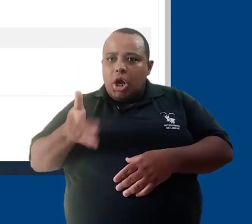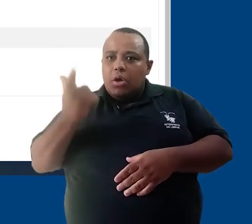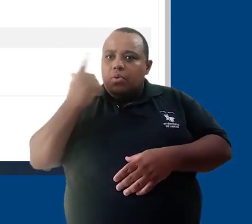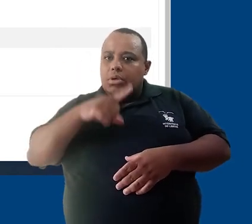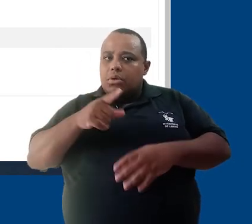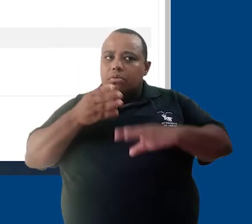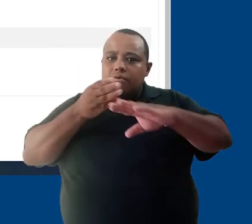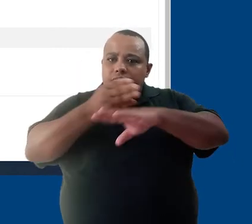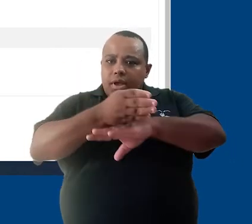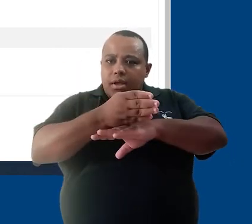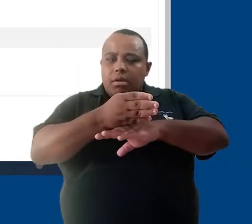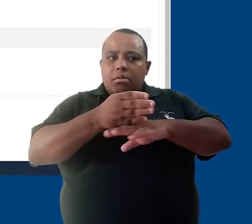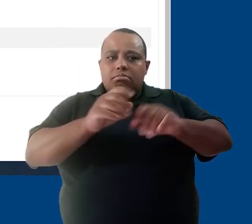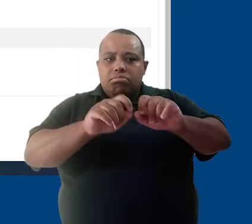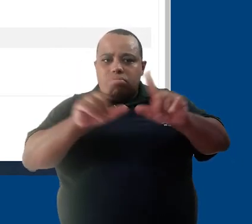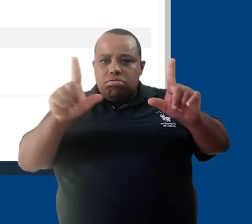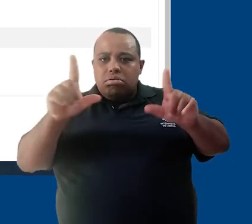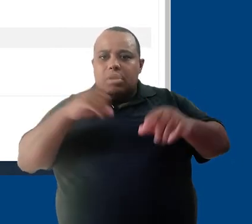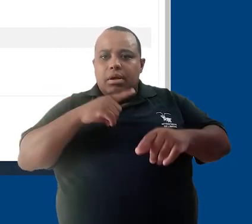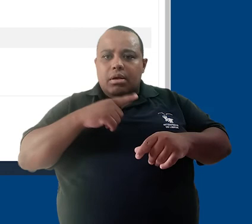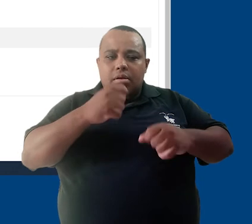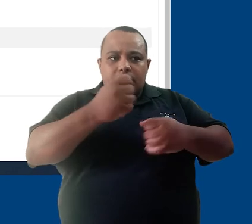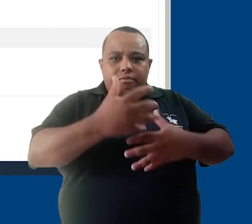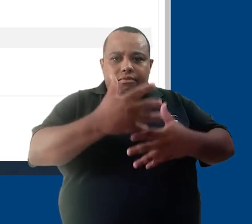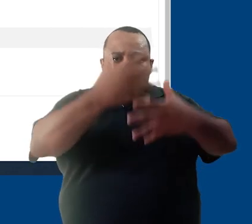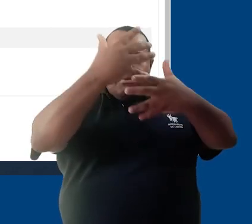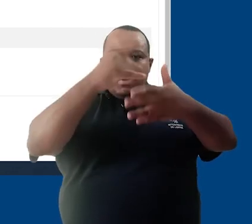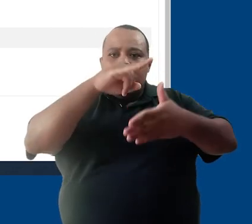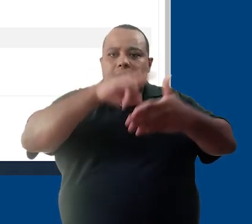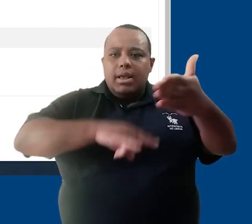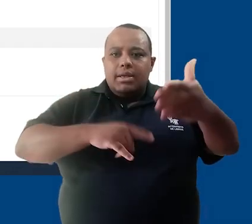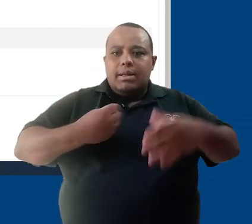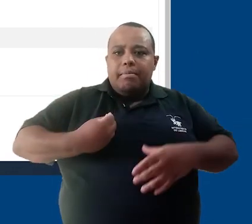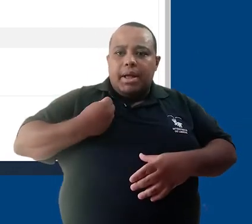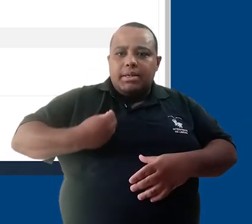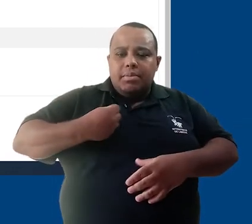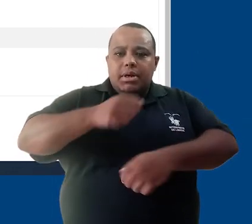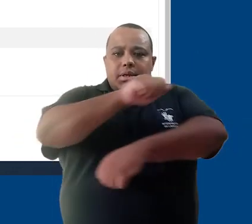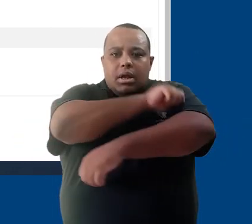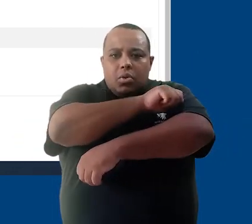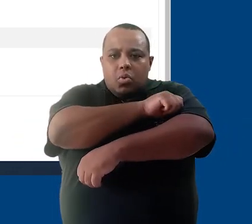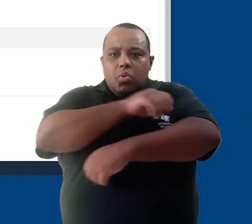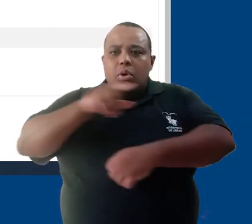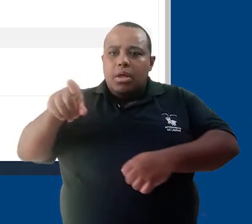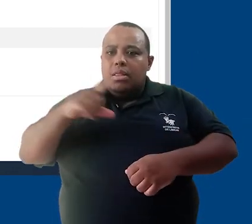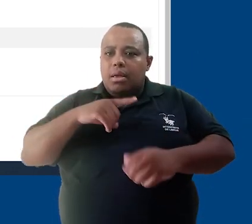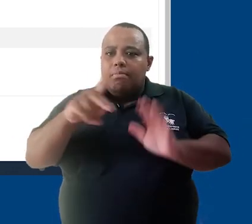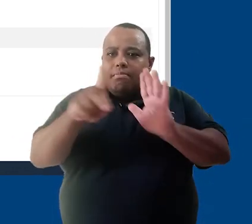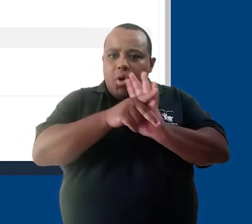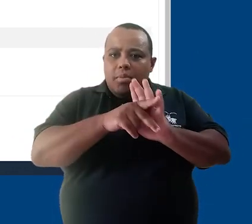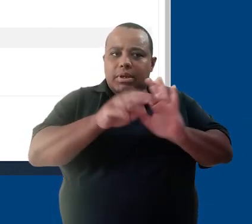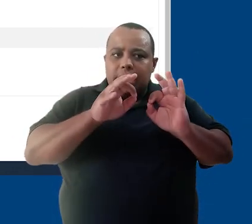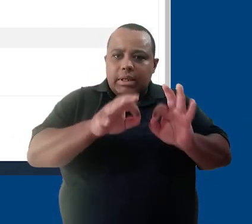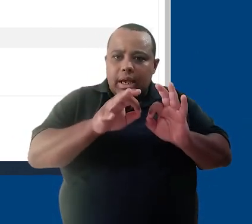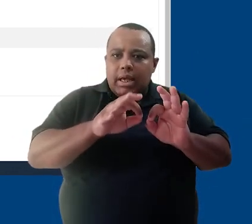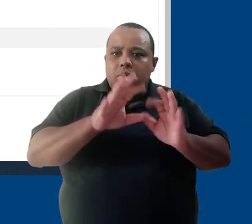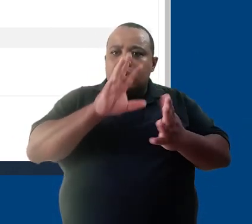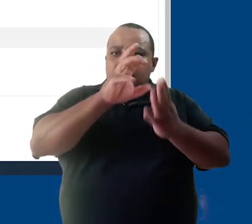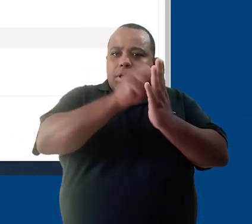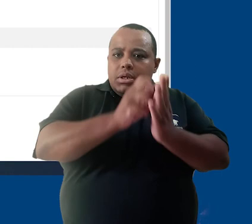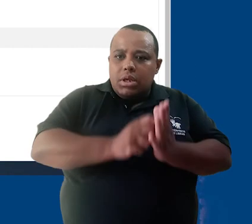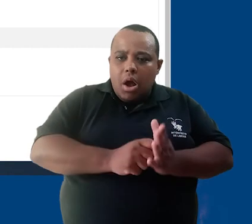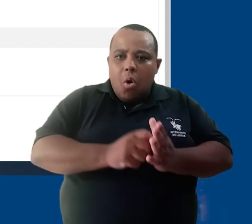de usuários às salas. Ele pode conferir, visualizando os participantes de cada sala, disciplina, se este usuário